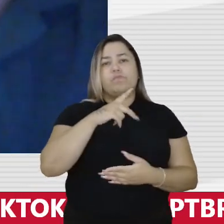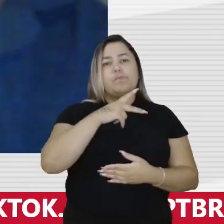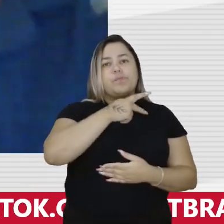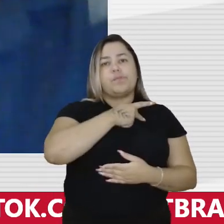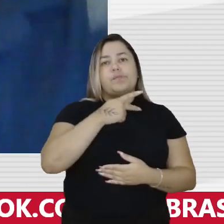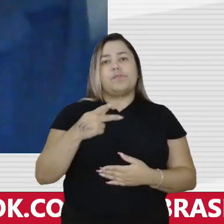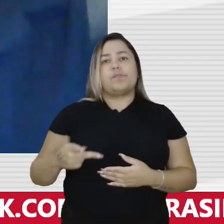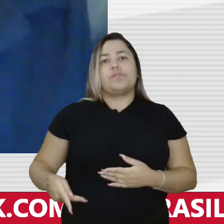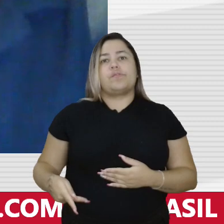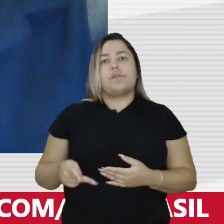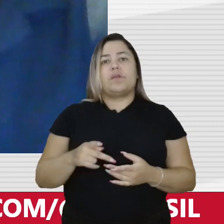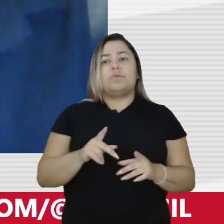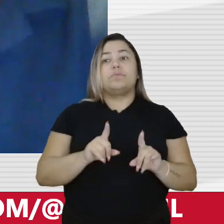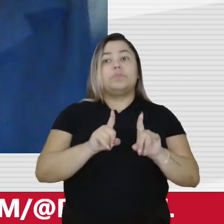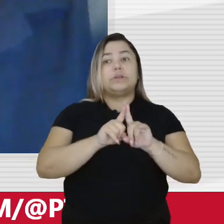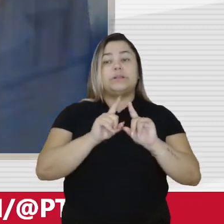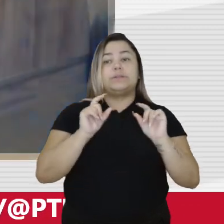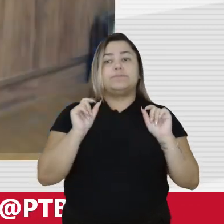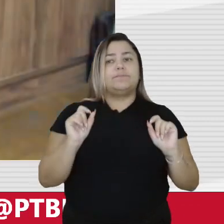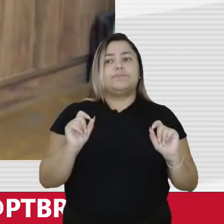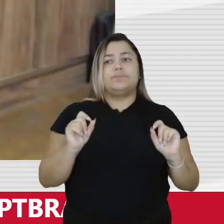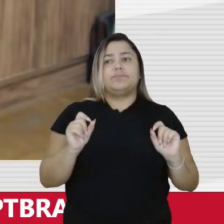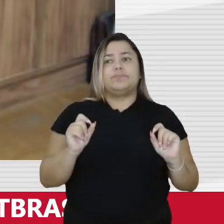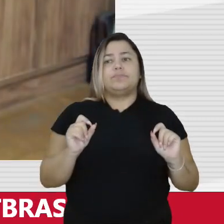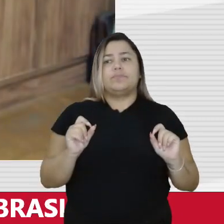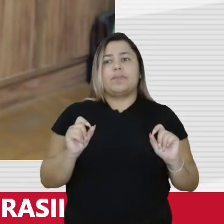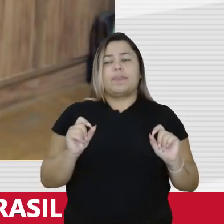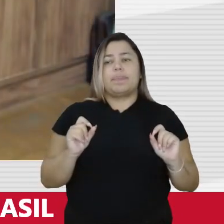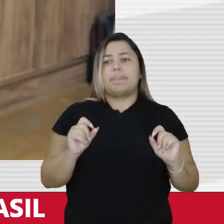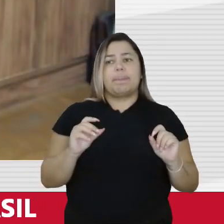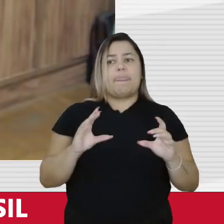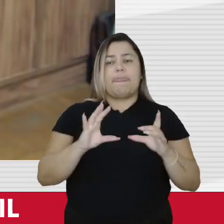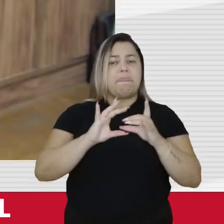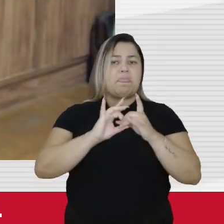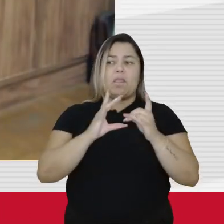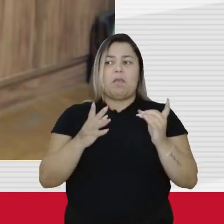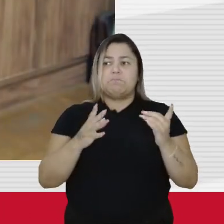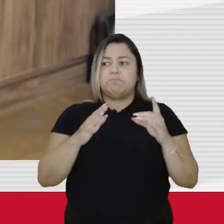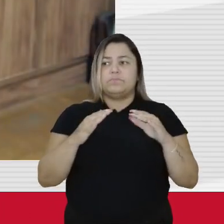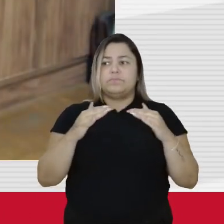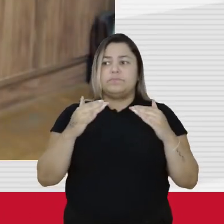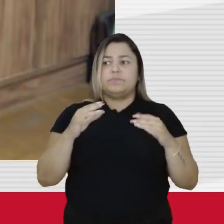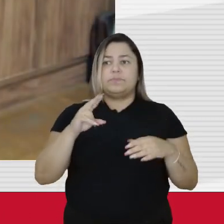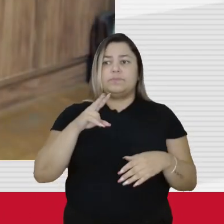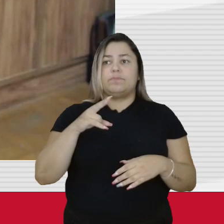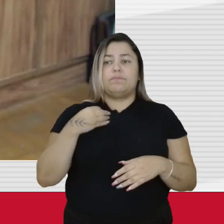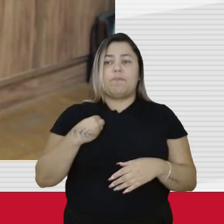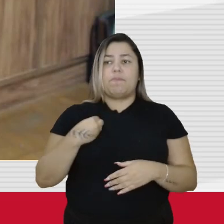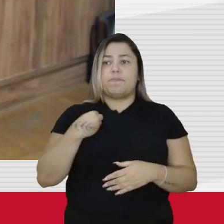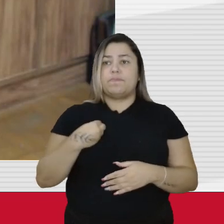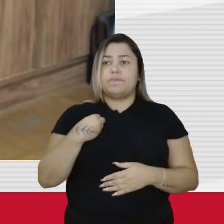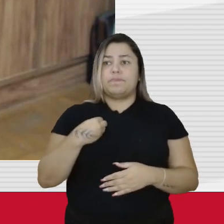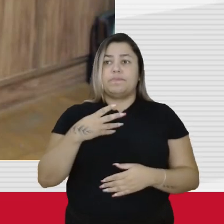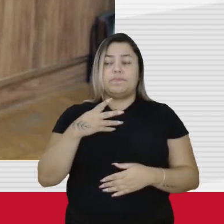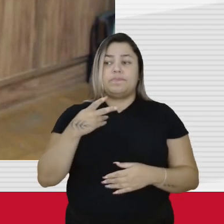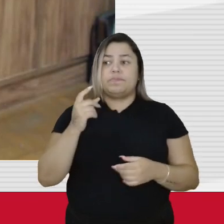vive ameaçando a democracia vive fazendo apelos para que